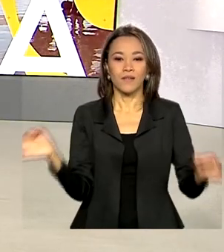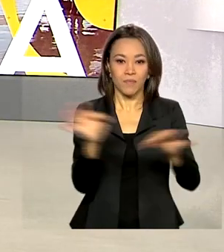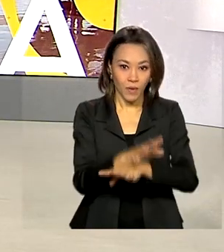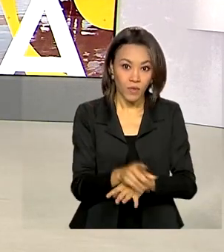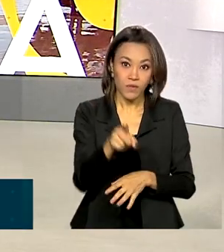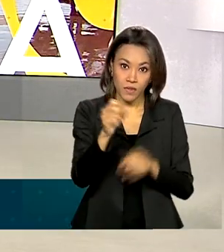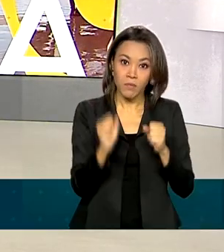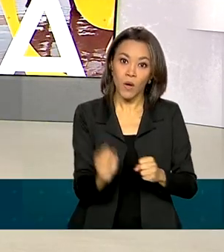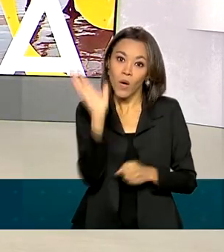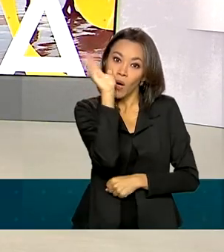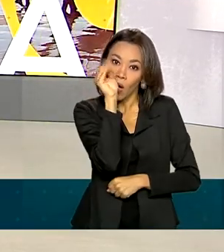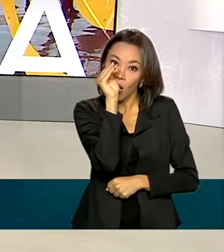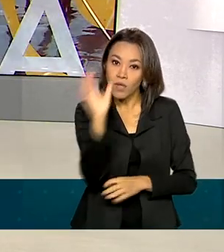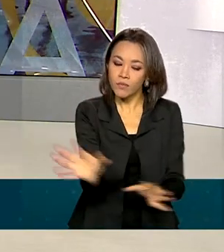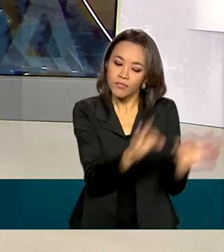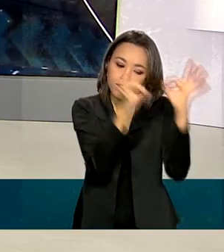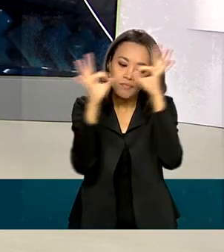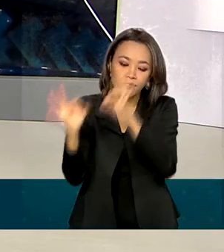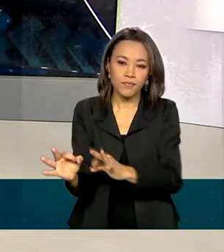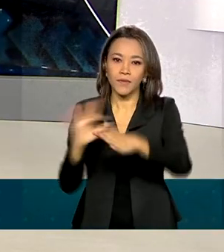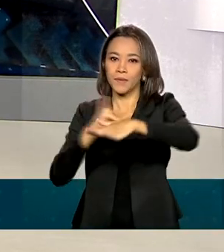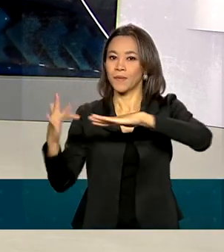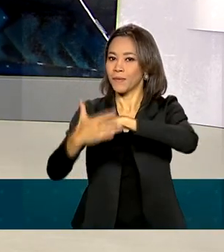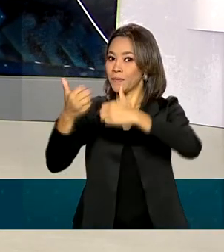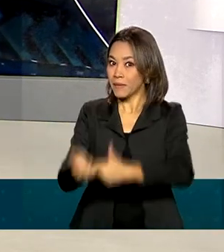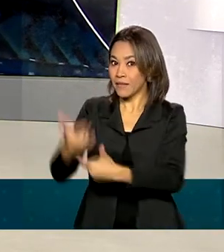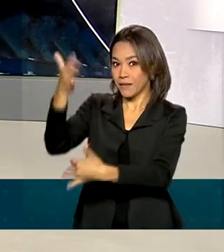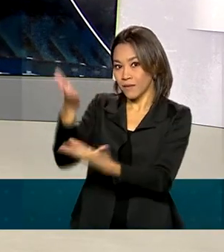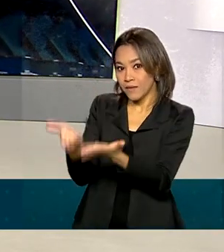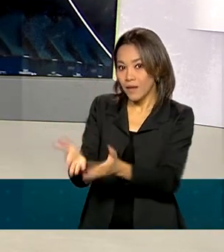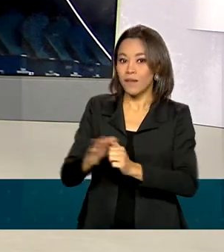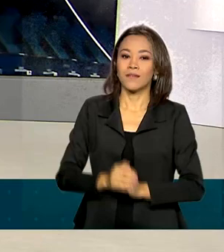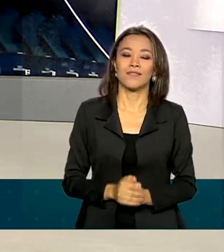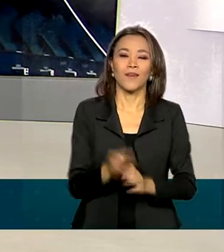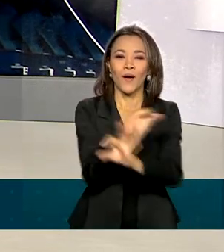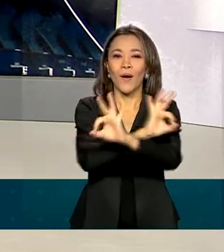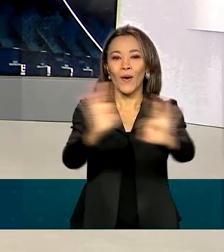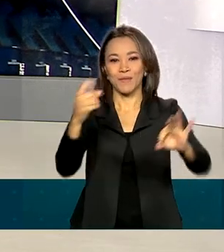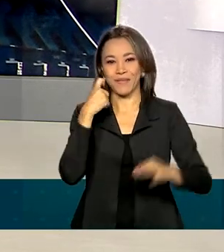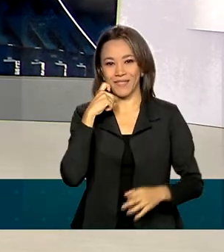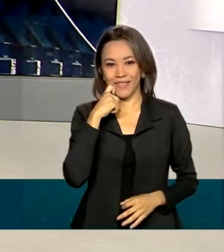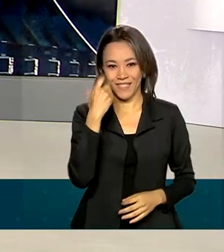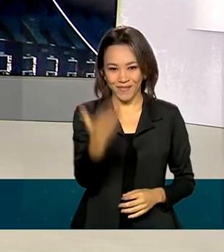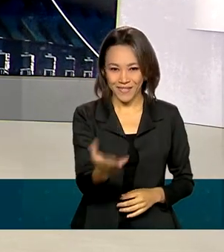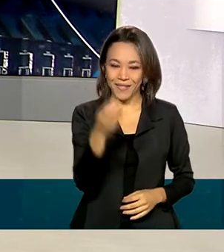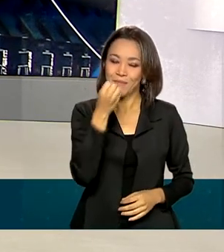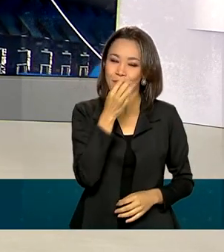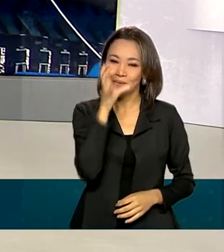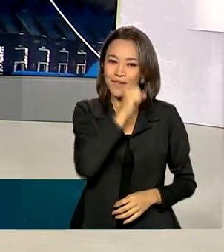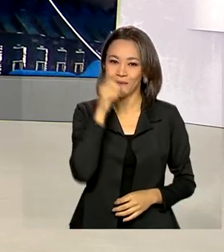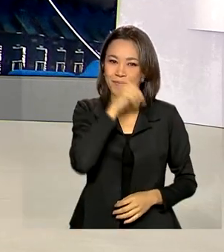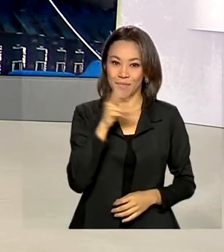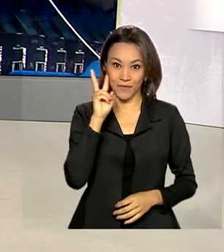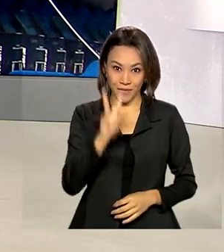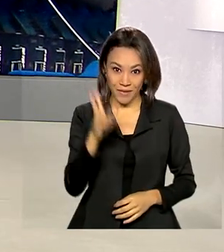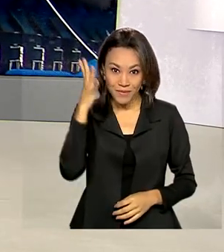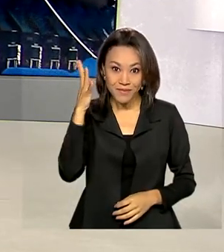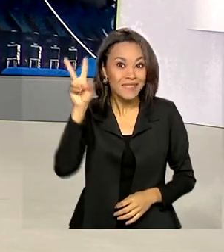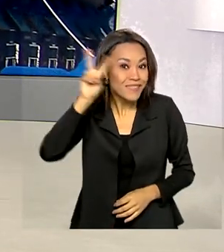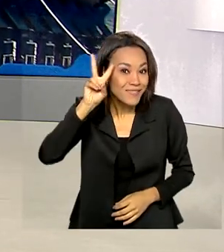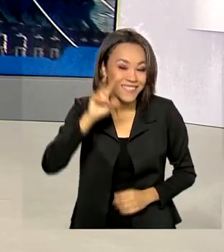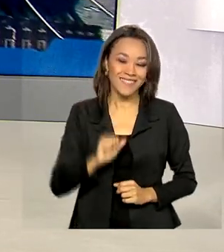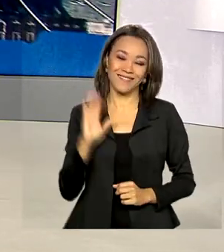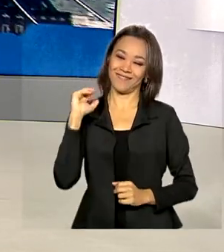por aqui. Você pode nos acompanhar também pelas redes sociais. Uma ótima sexta-feira para você, um bom fim de semana. Nos vemos na segunda